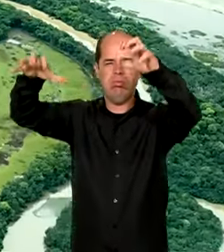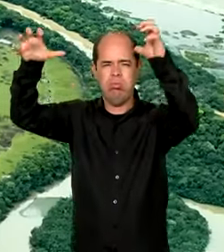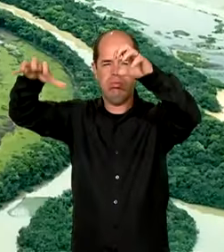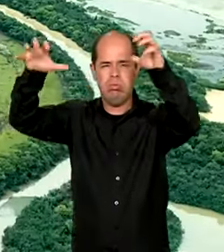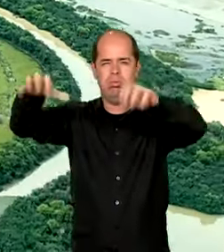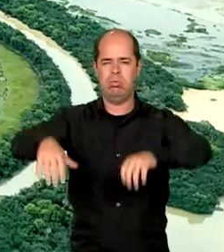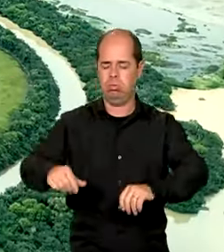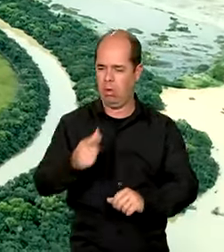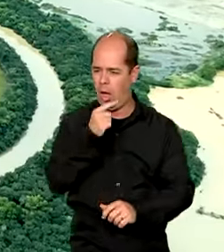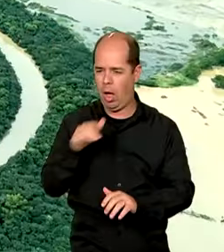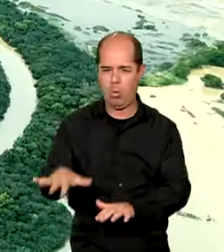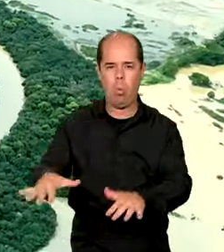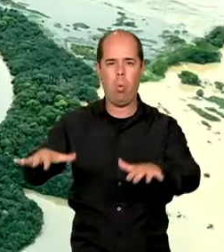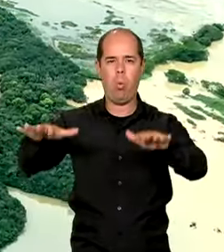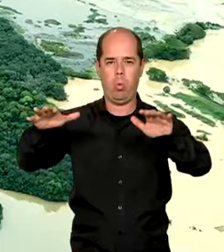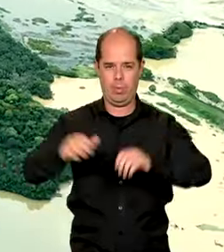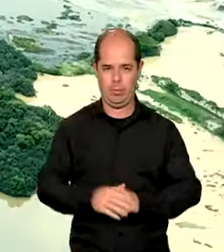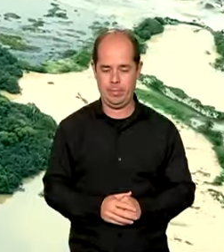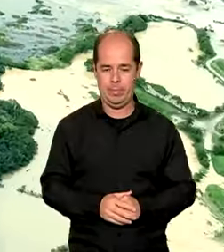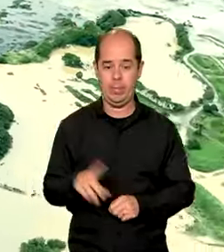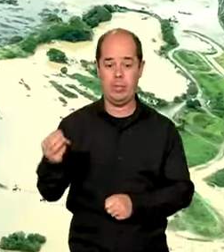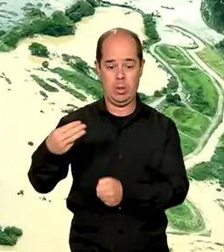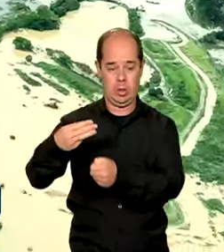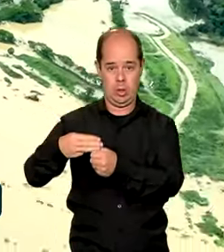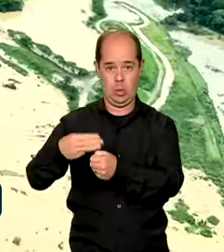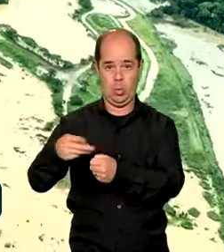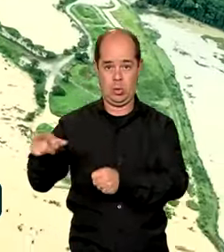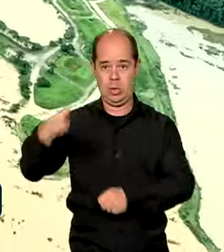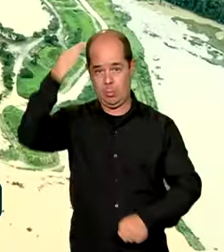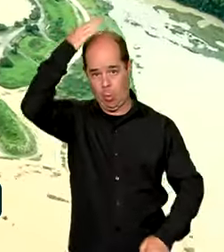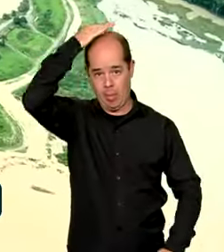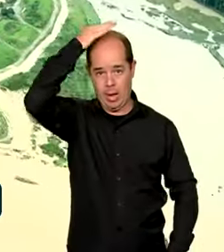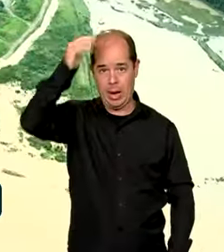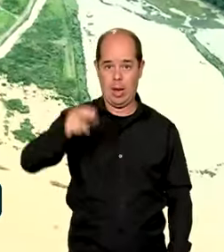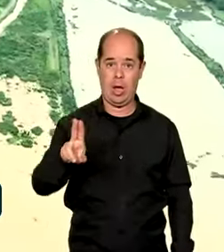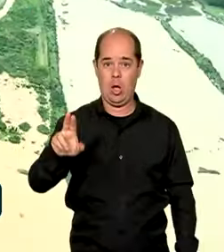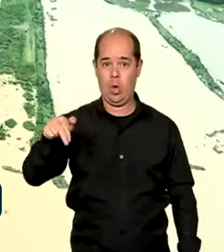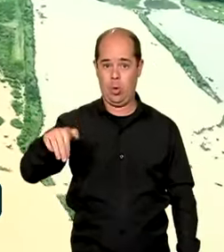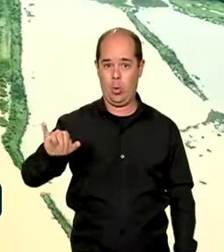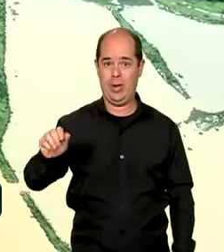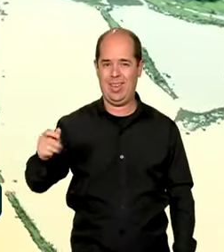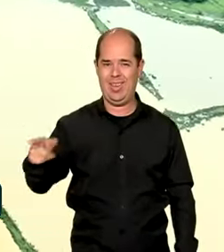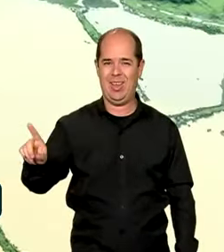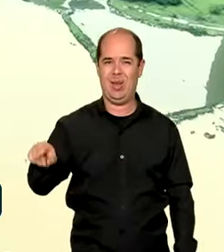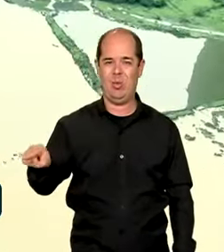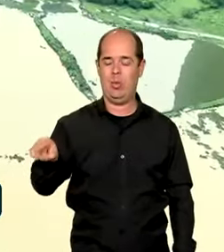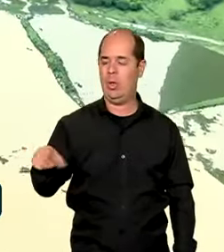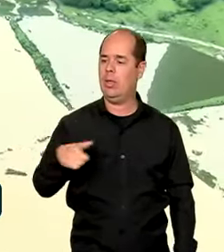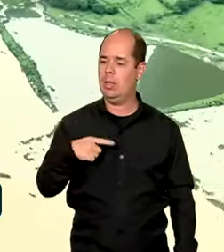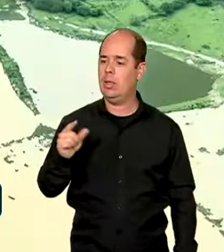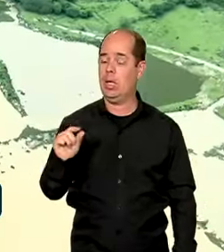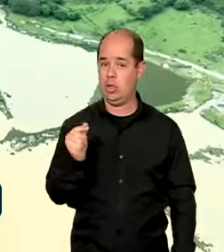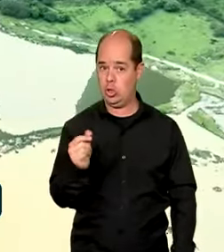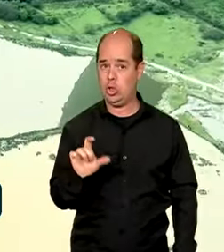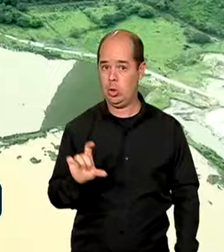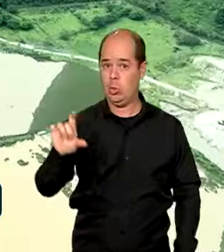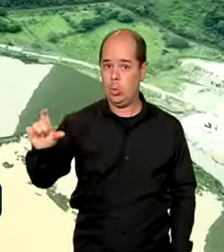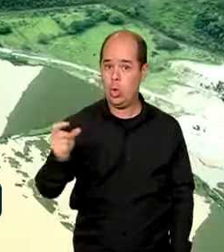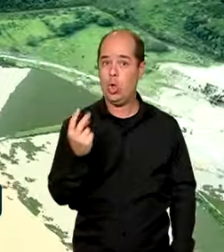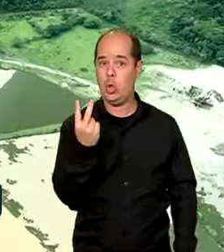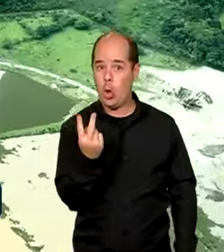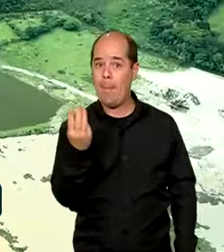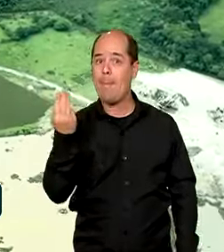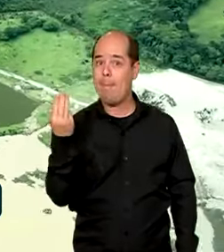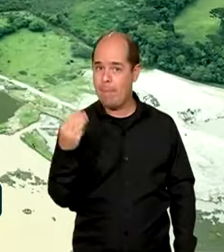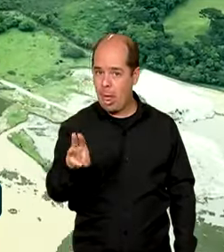Para o município de União da Vitória, no Paraná, foram destinados 2 milhões de reais. Nesta terça, o governo